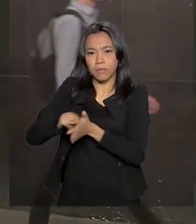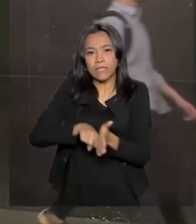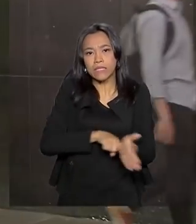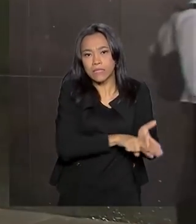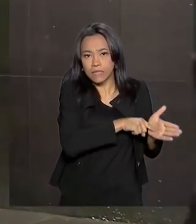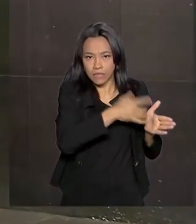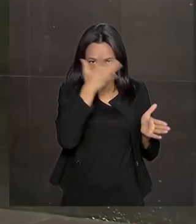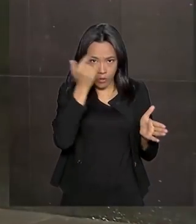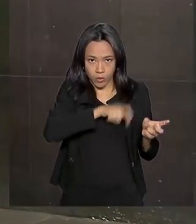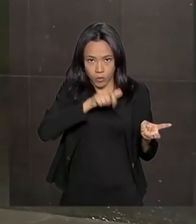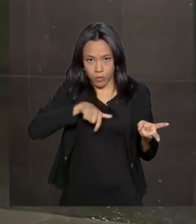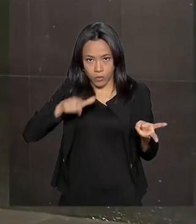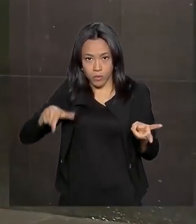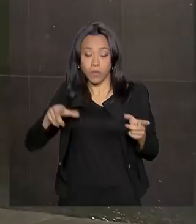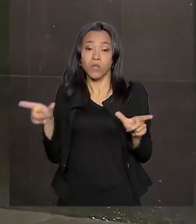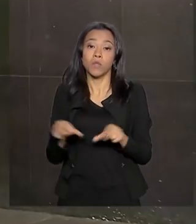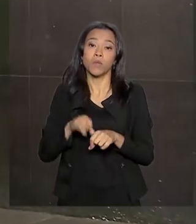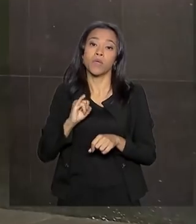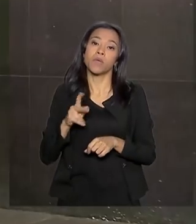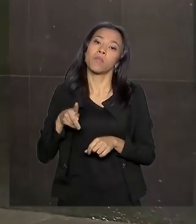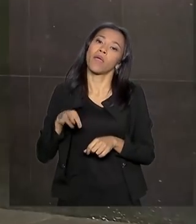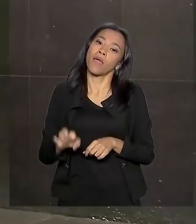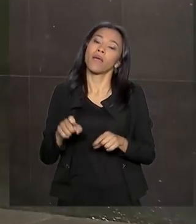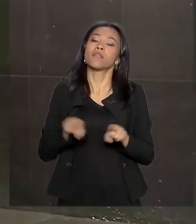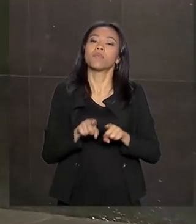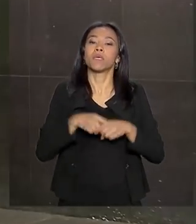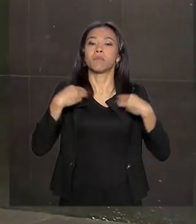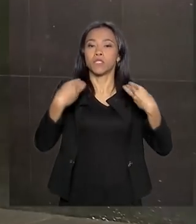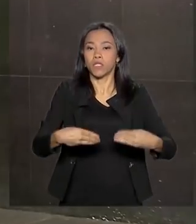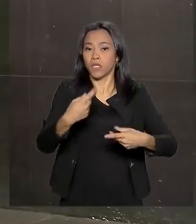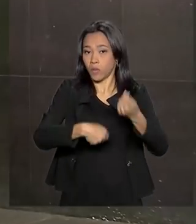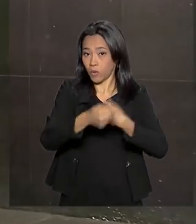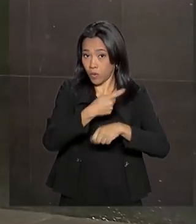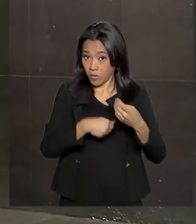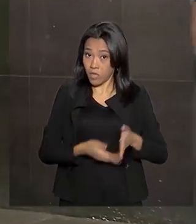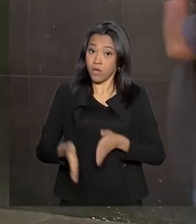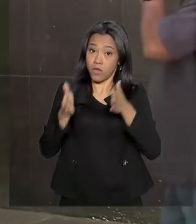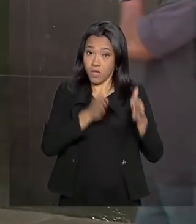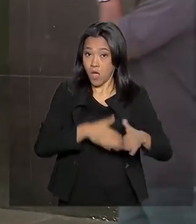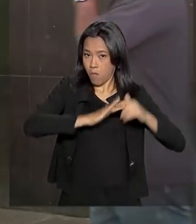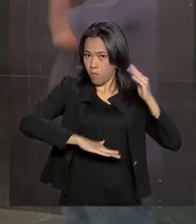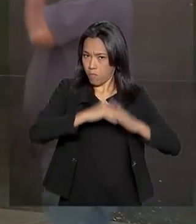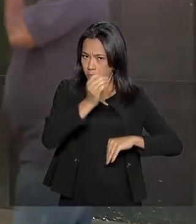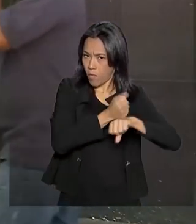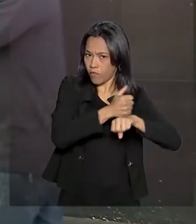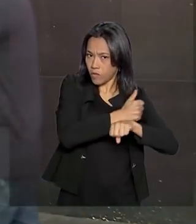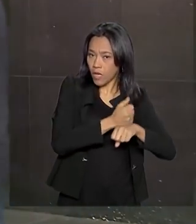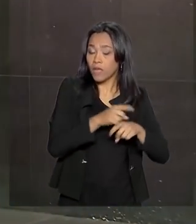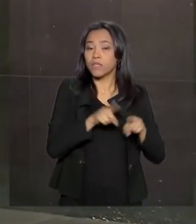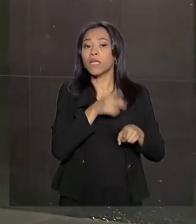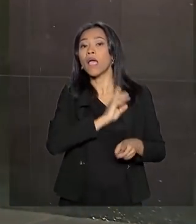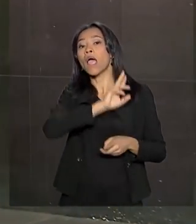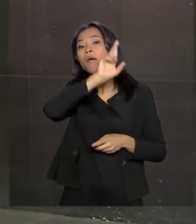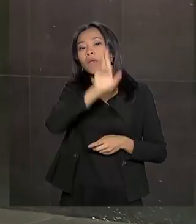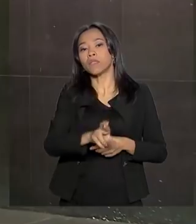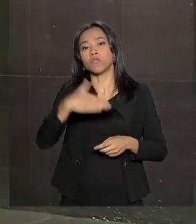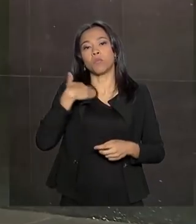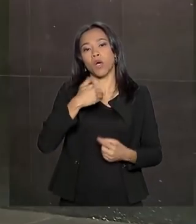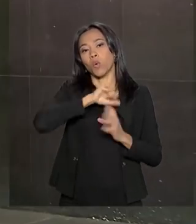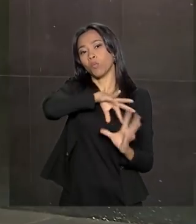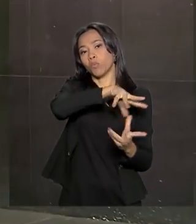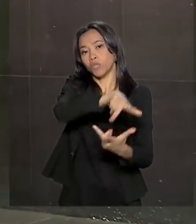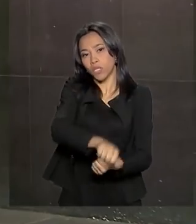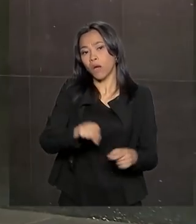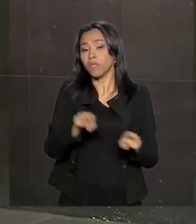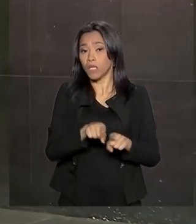secretário especial da Previdência Social do Ministério da Economia, Rogério Marinho, economistas e representantes do Banco Mundial e do Banco Interamericano de